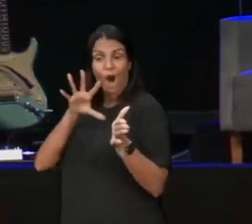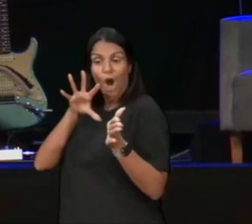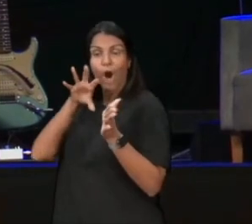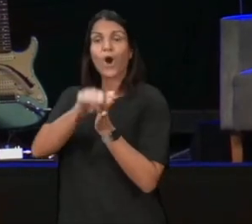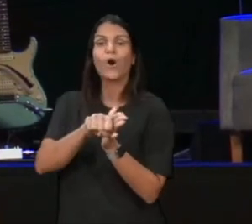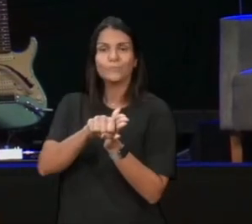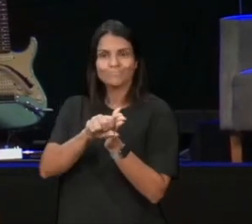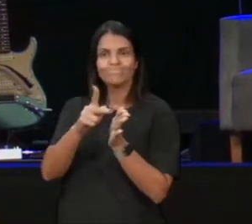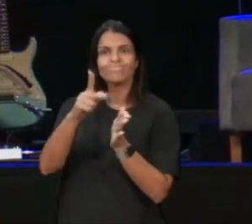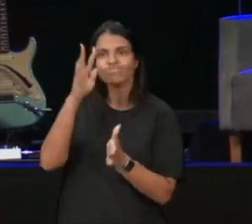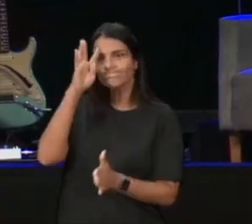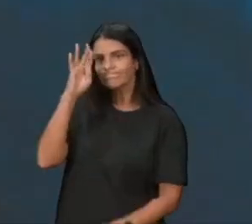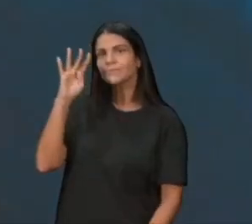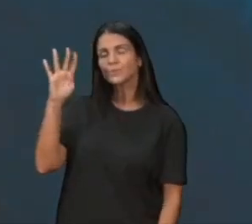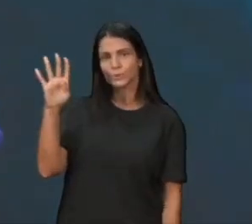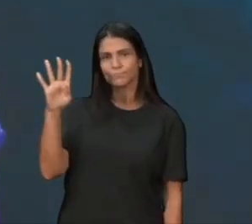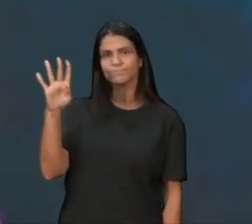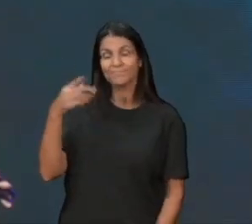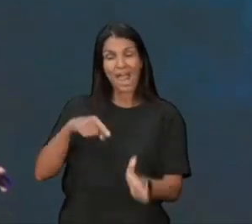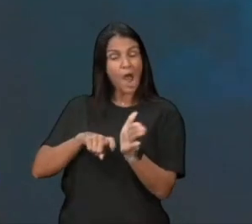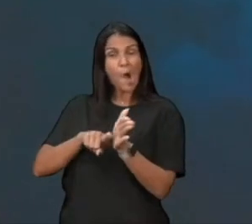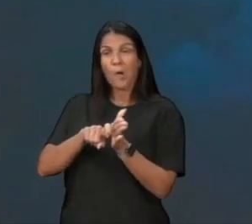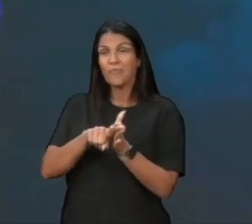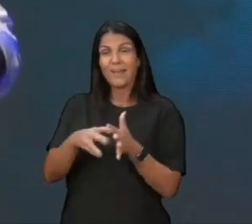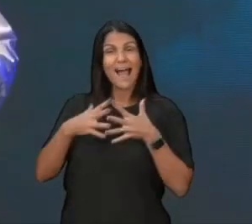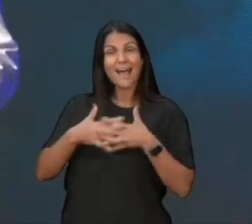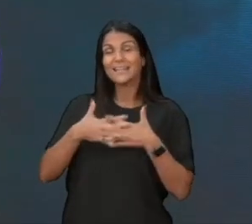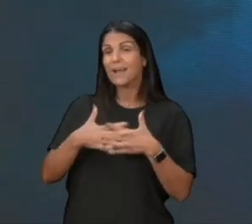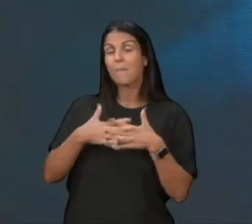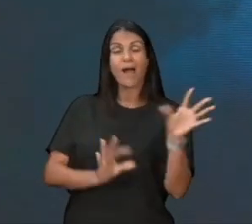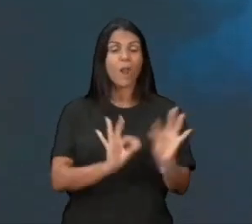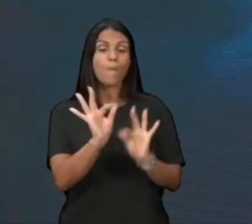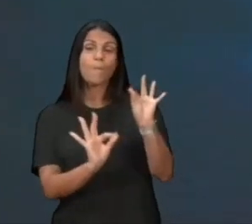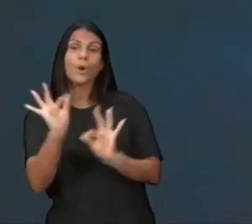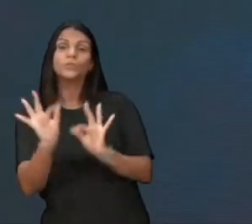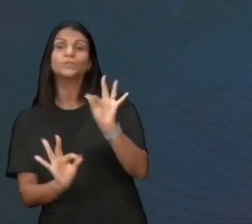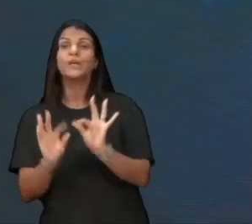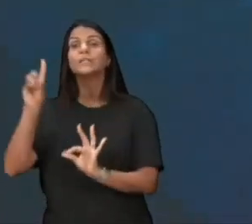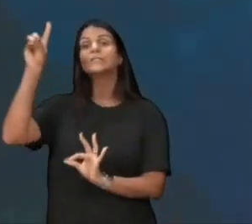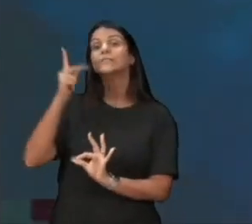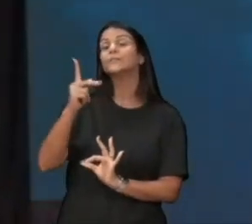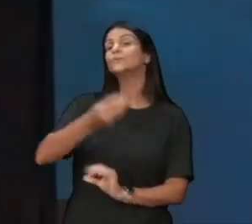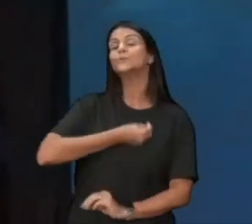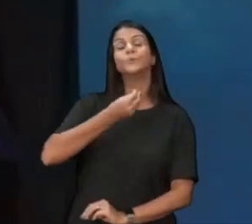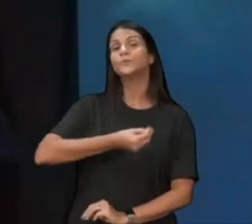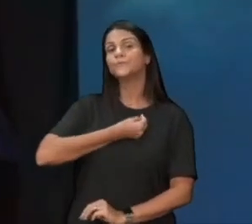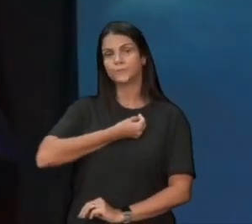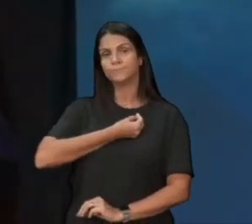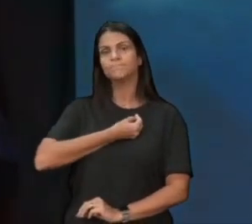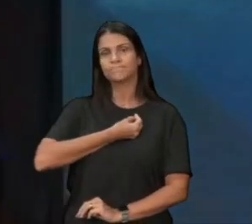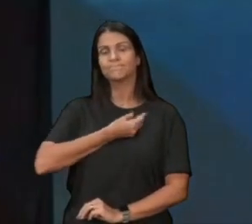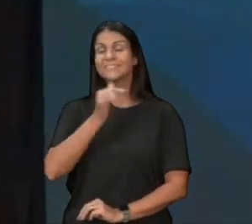o vírus atrapalha os projetos de Deus na sua vida, está certo? Ninguém tem certeza, quem está tirando um ano daí, não, porque,